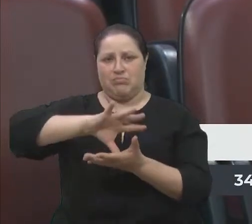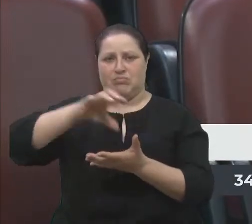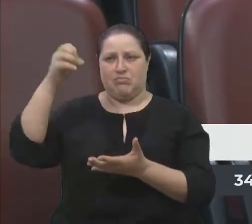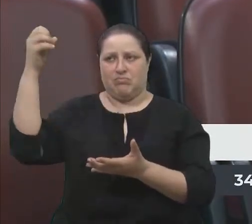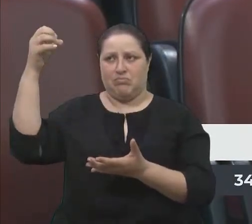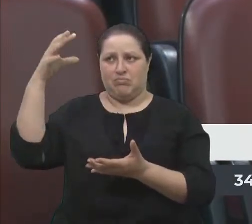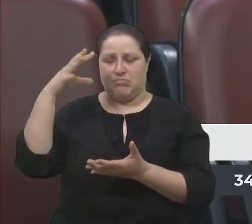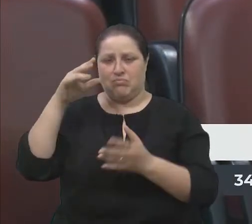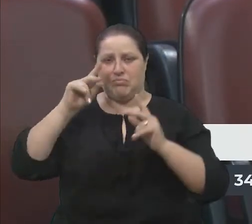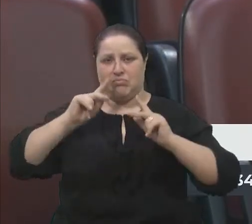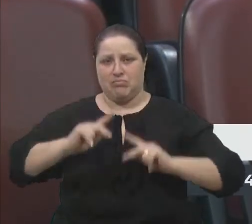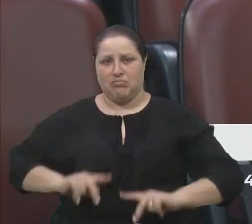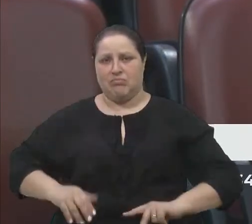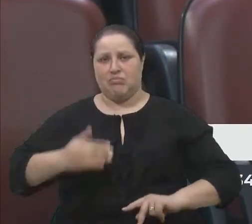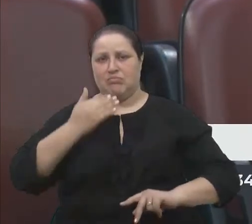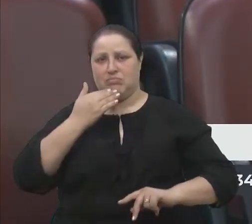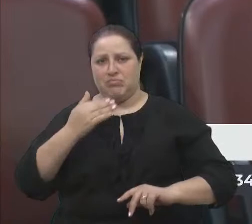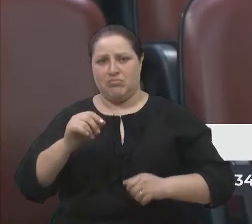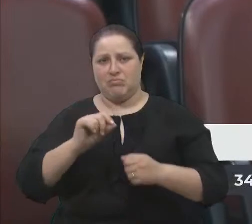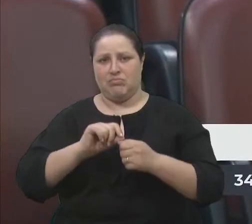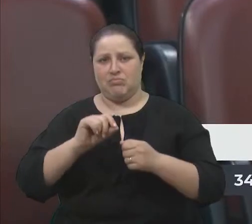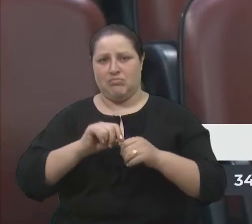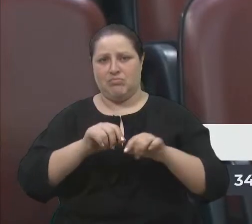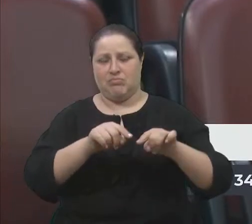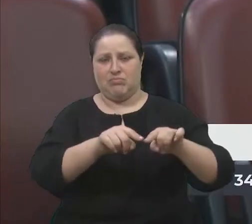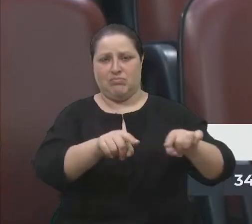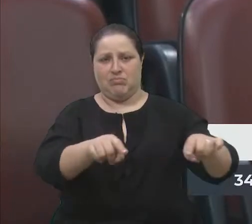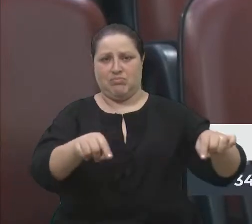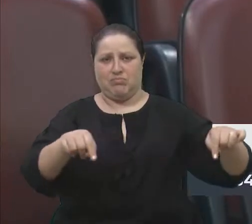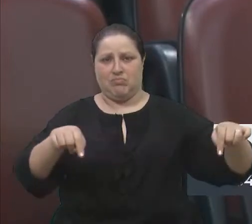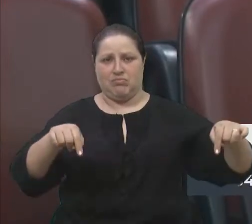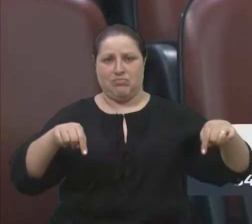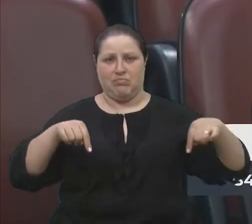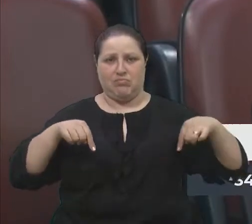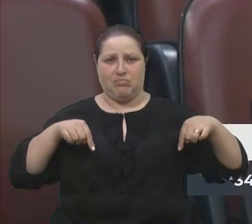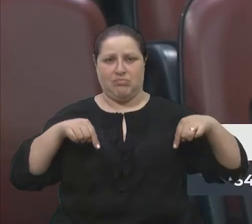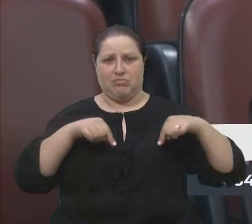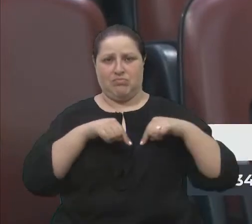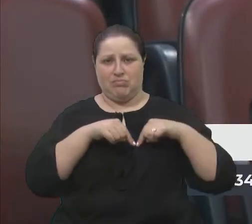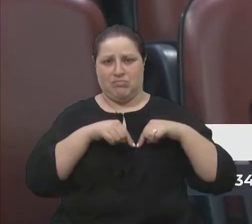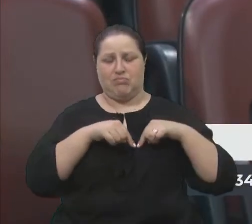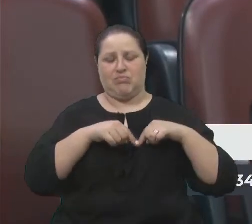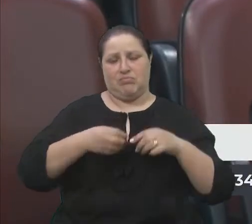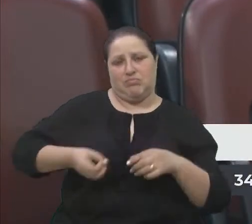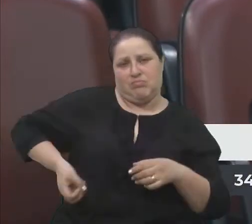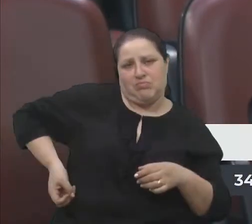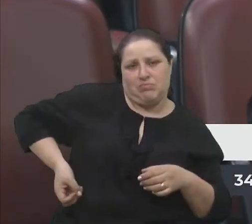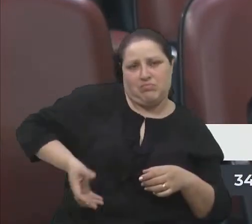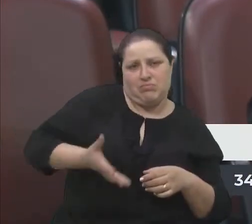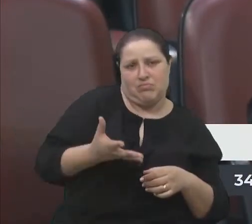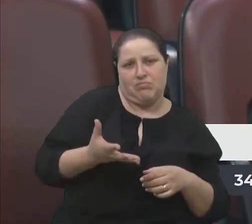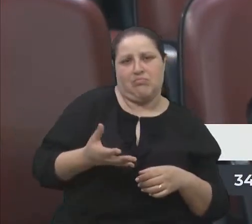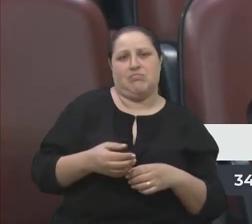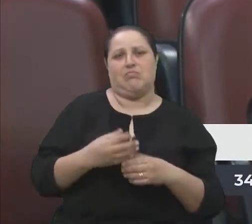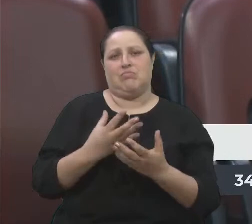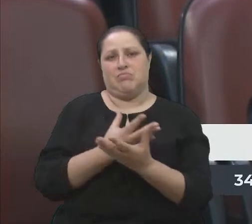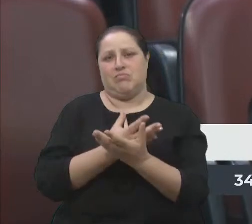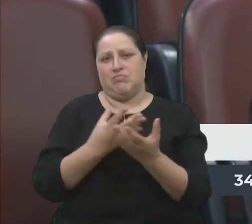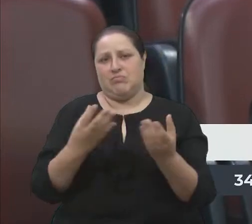fazer a cancha de bocha, então temos vários pedidos através desse